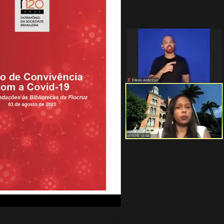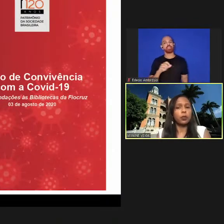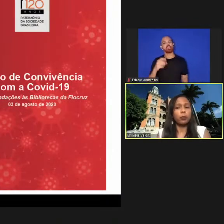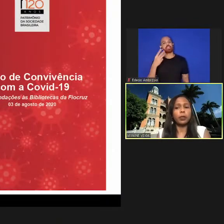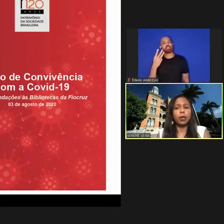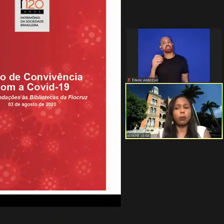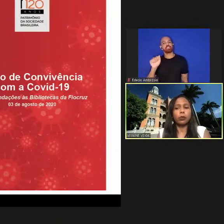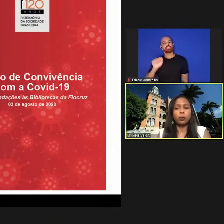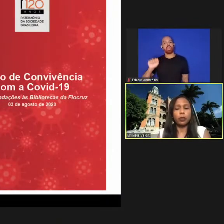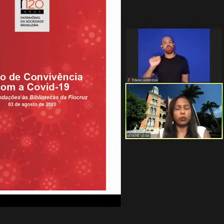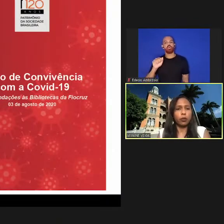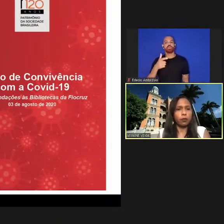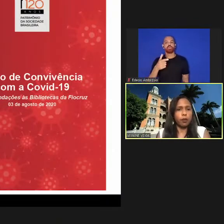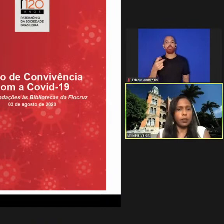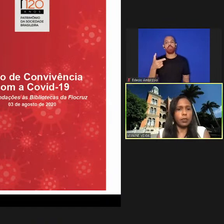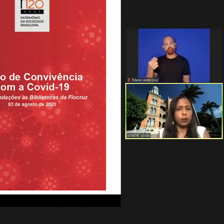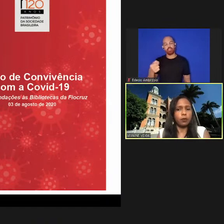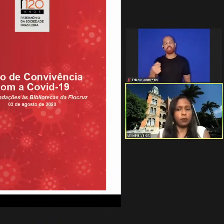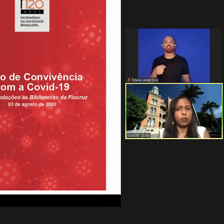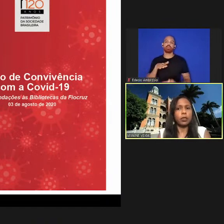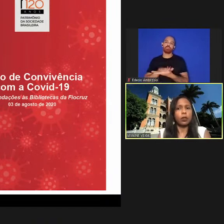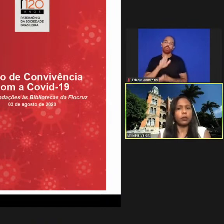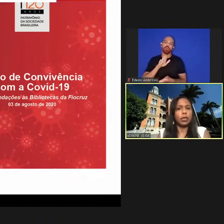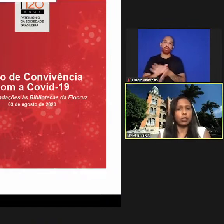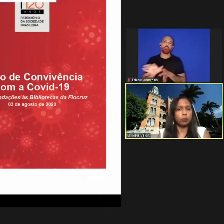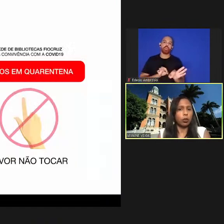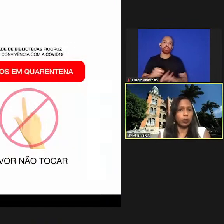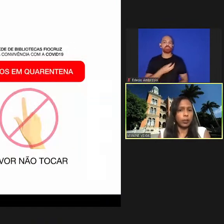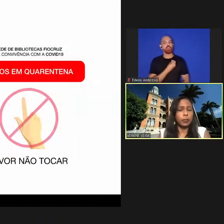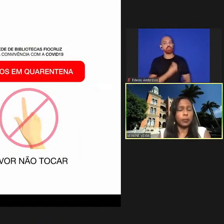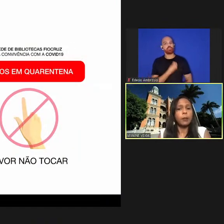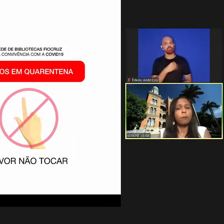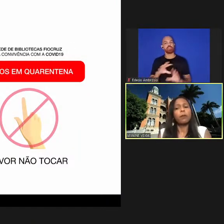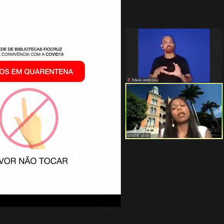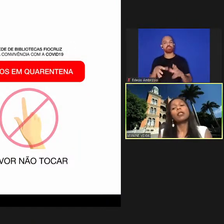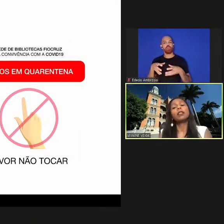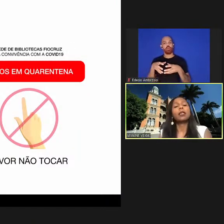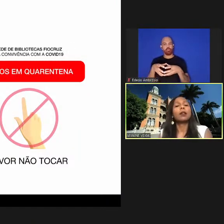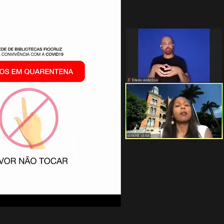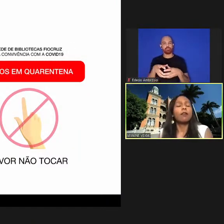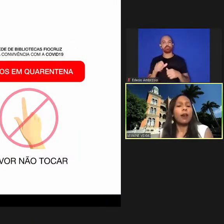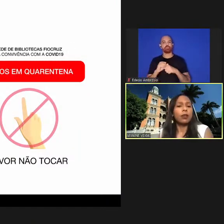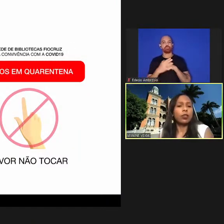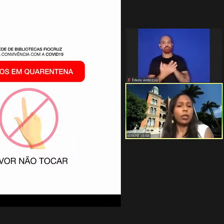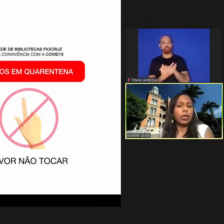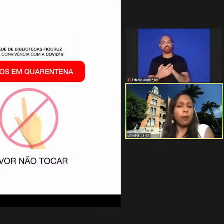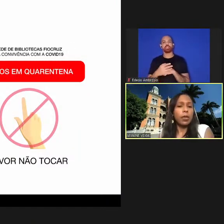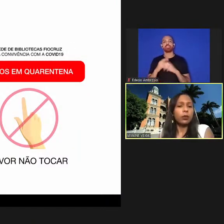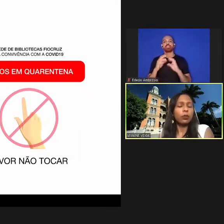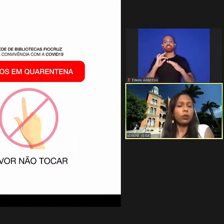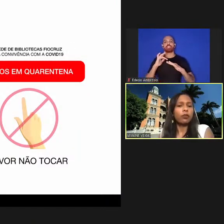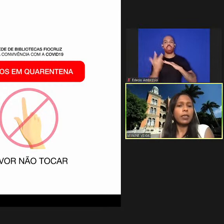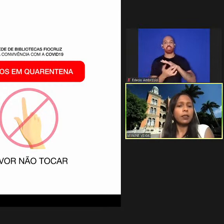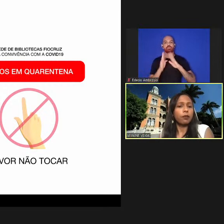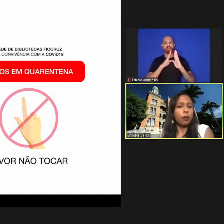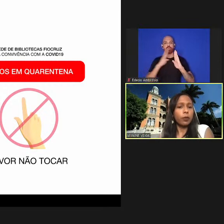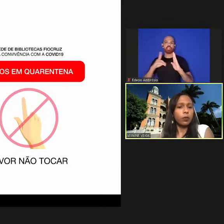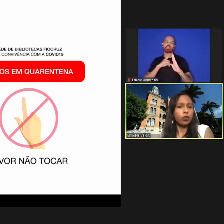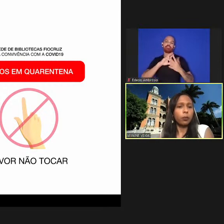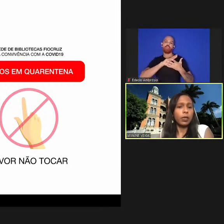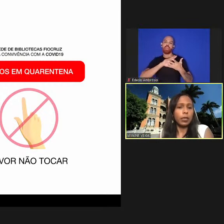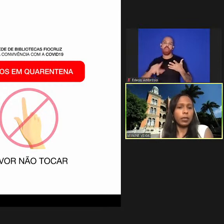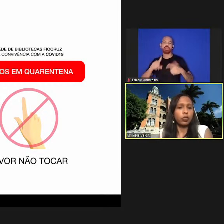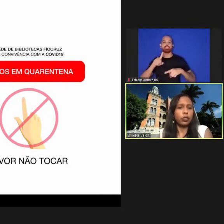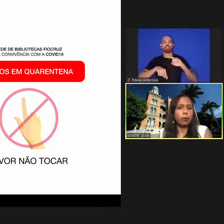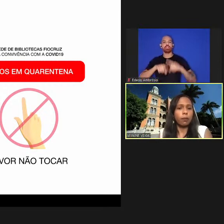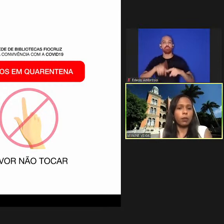2020 publicamos o plano de convivência com a covid-19 da rede bibliotecas ali tem vários elementos várias informações